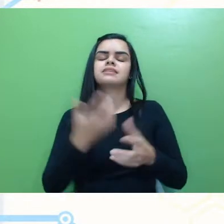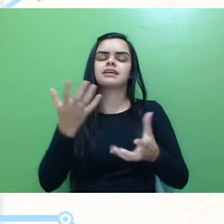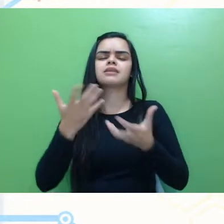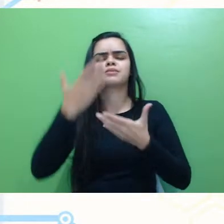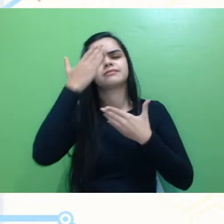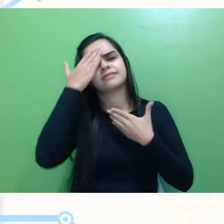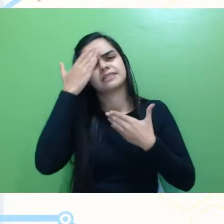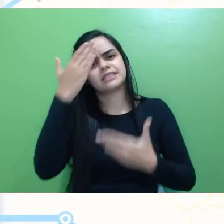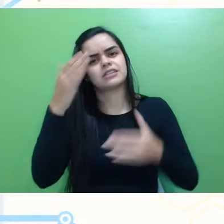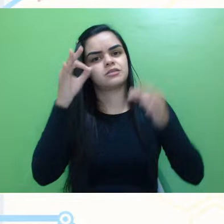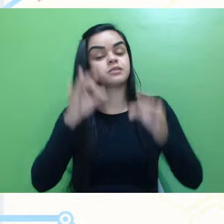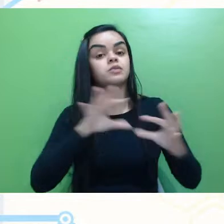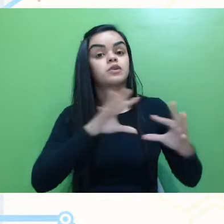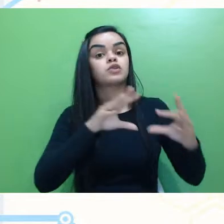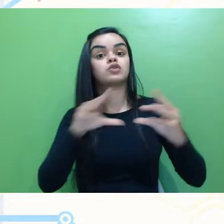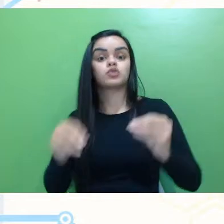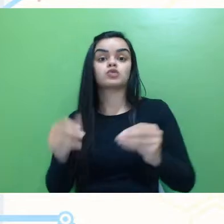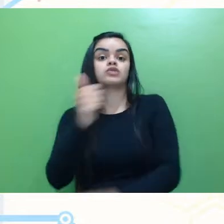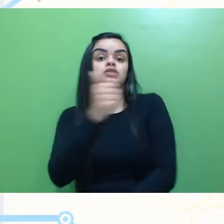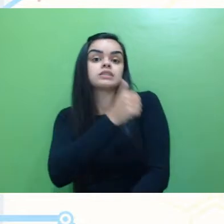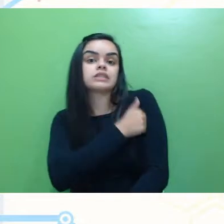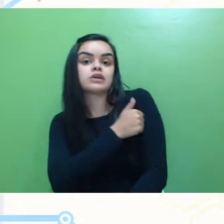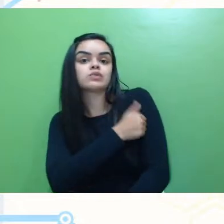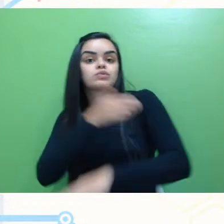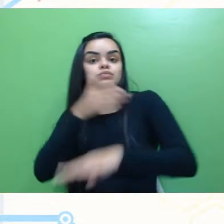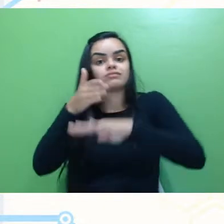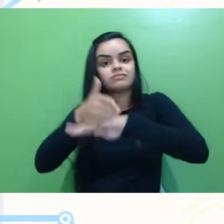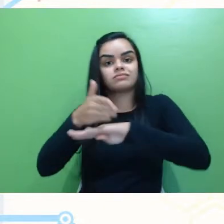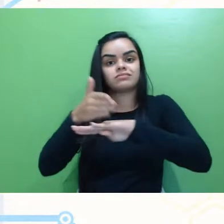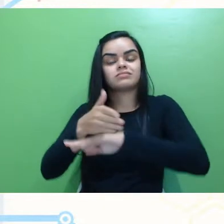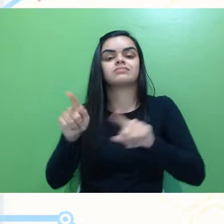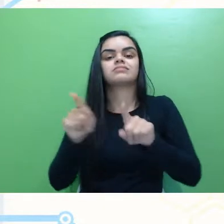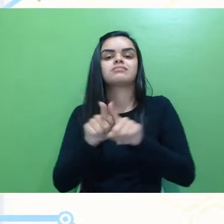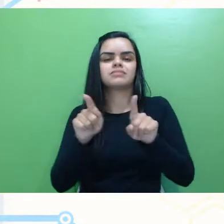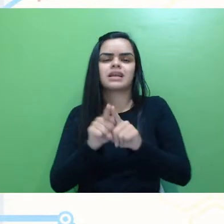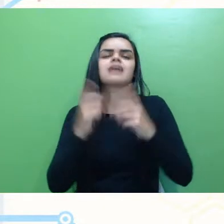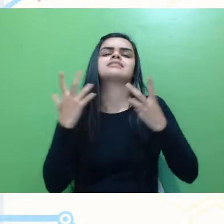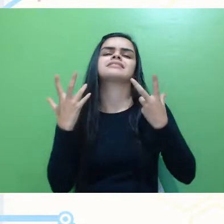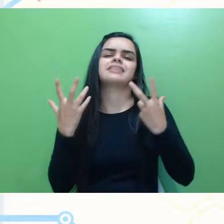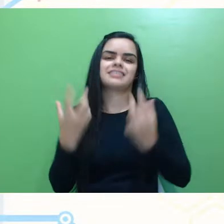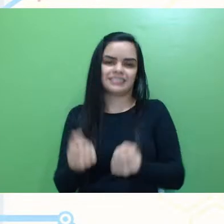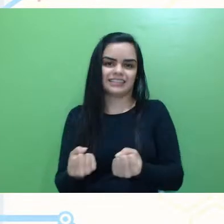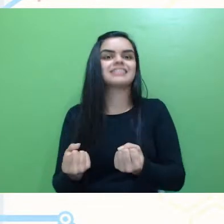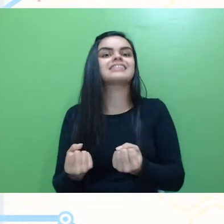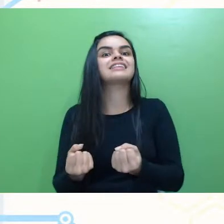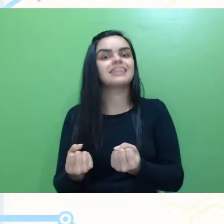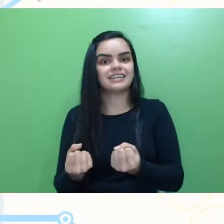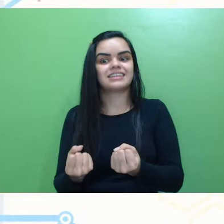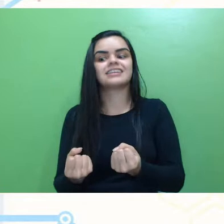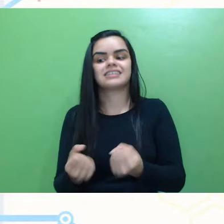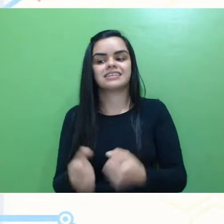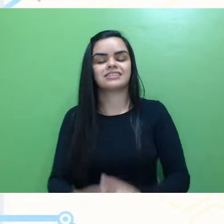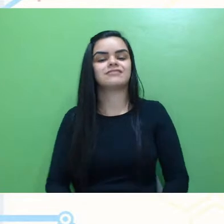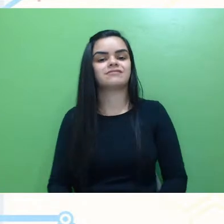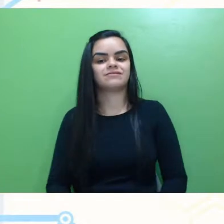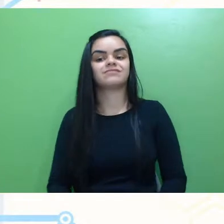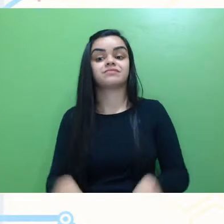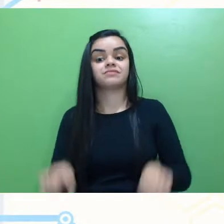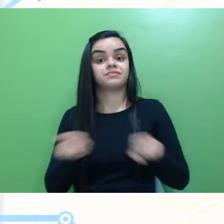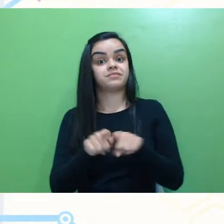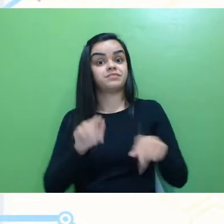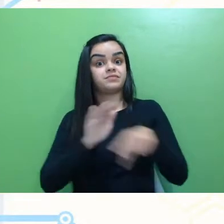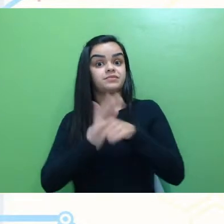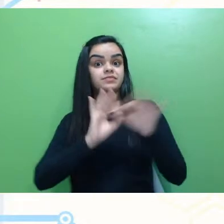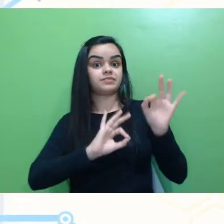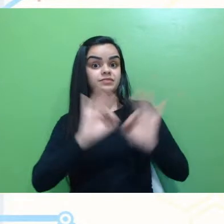aos discentes do programa, que realmente abraçaram a ideia, né, da organização